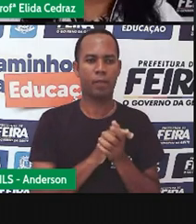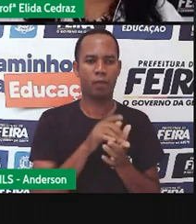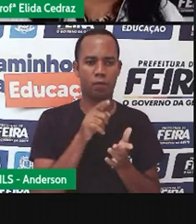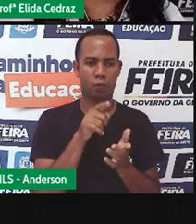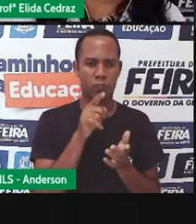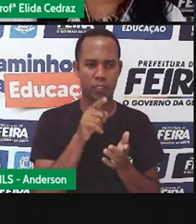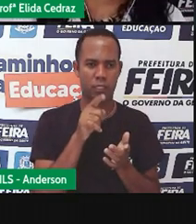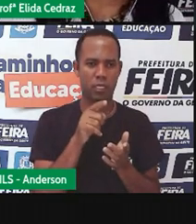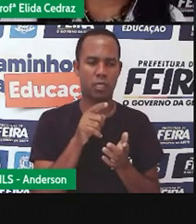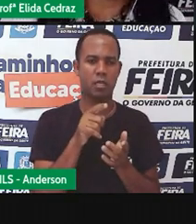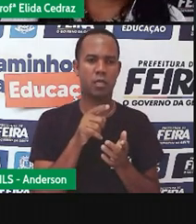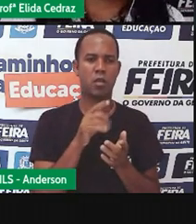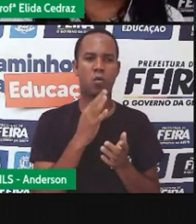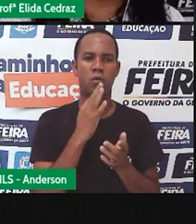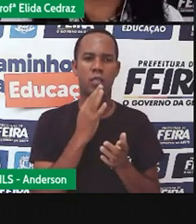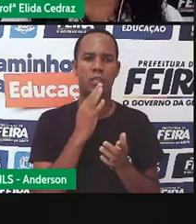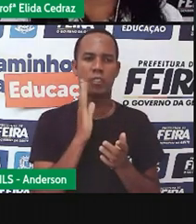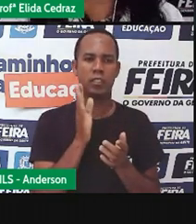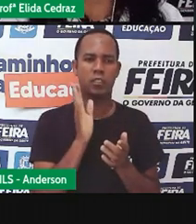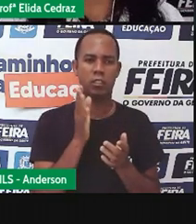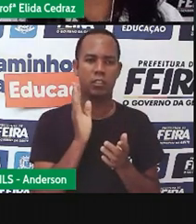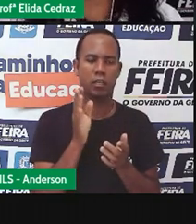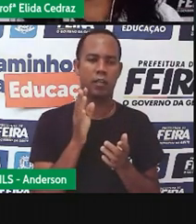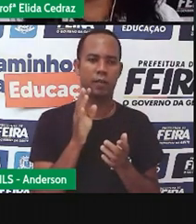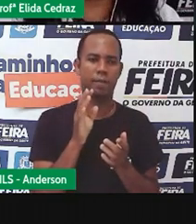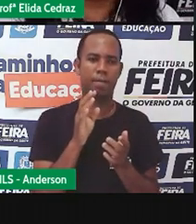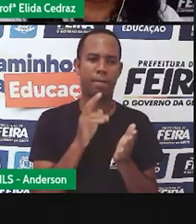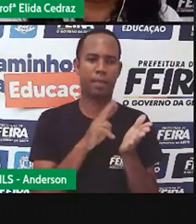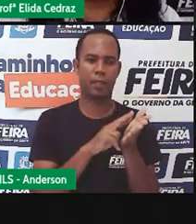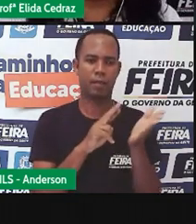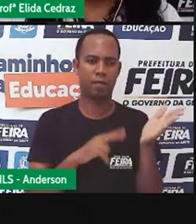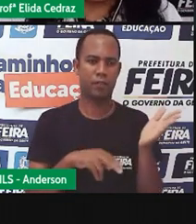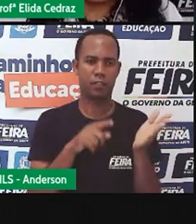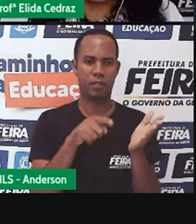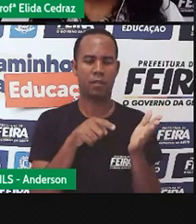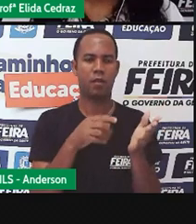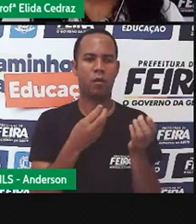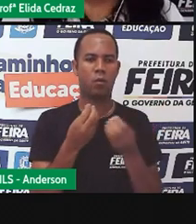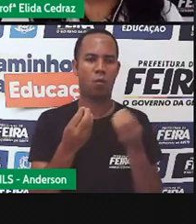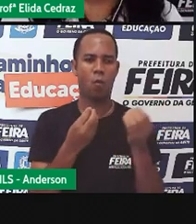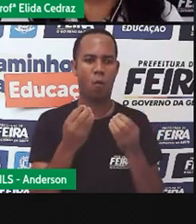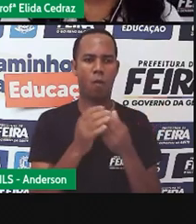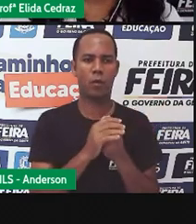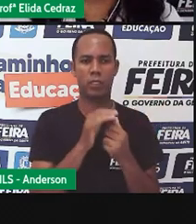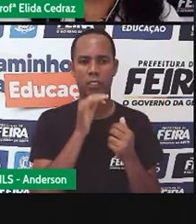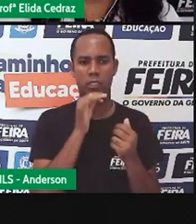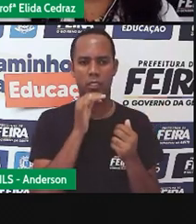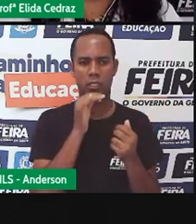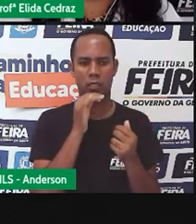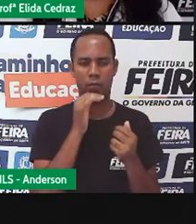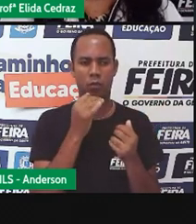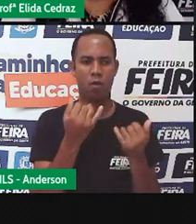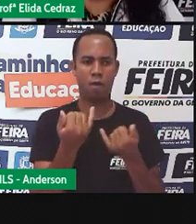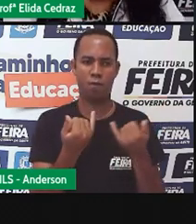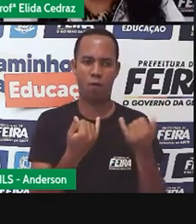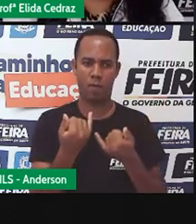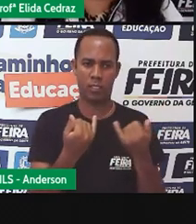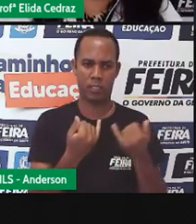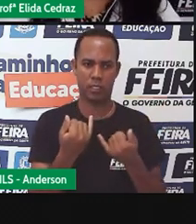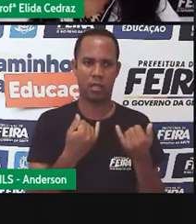conhece, revista da Turma da Mônica, revista de heróis. Elas passam a informação